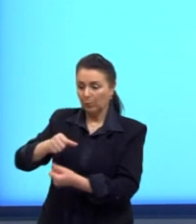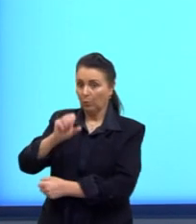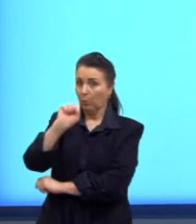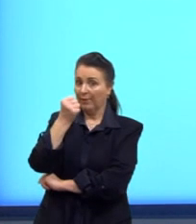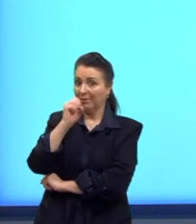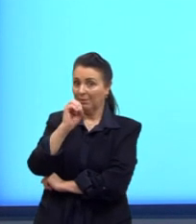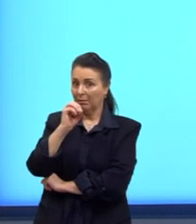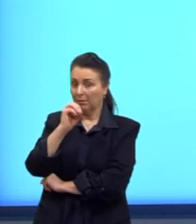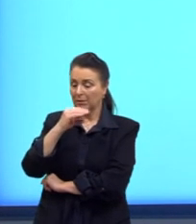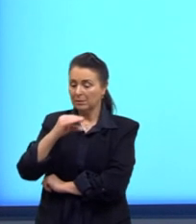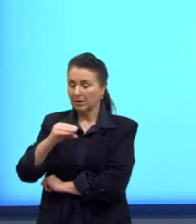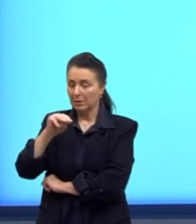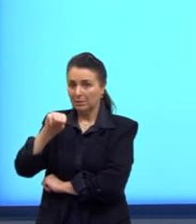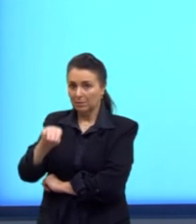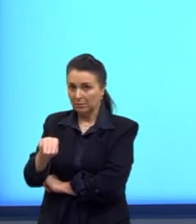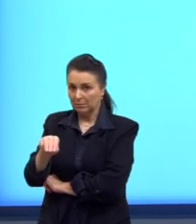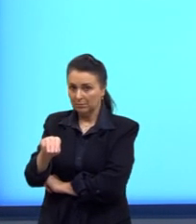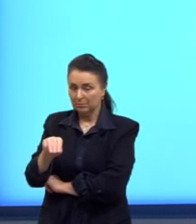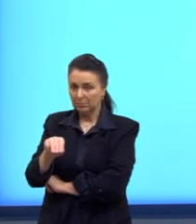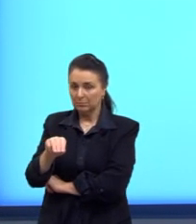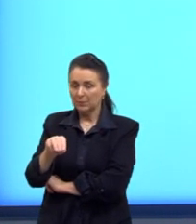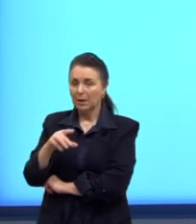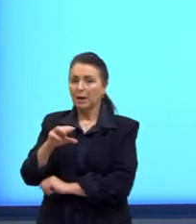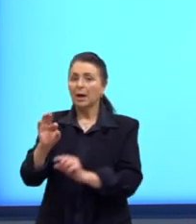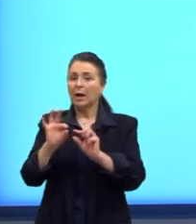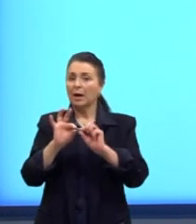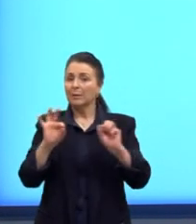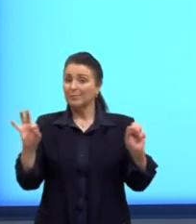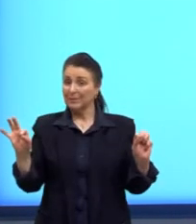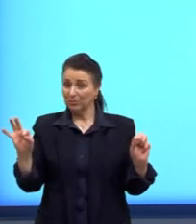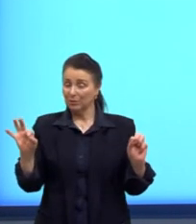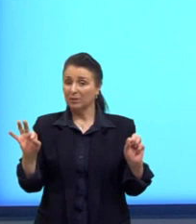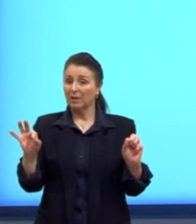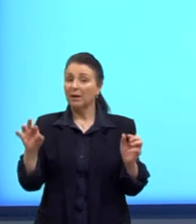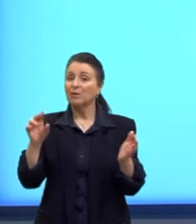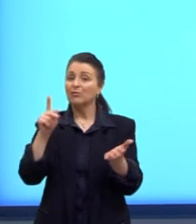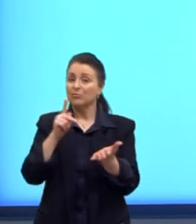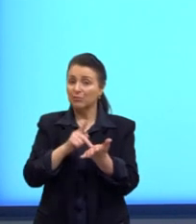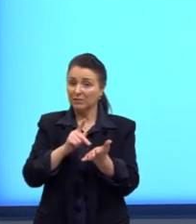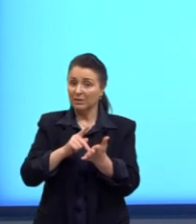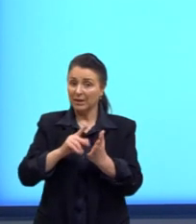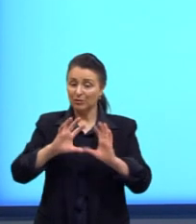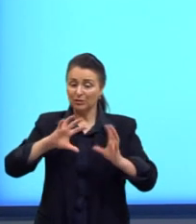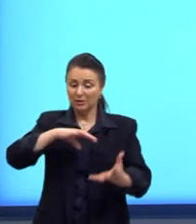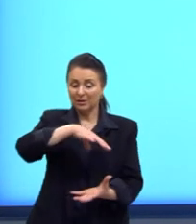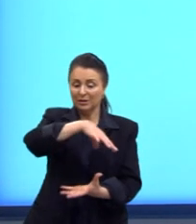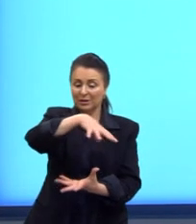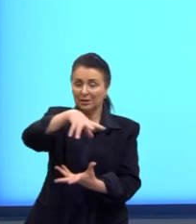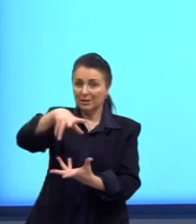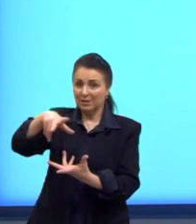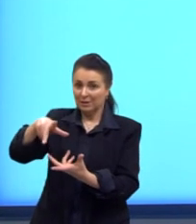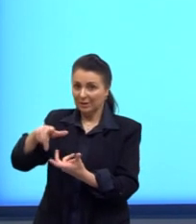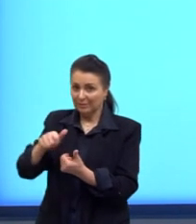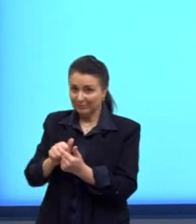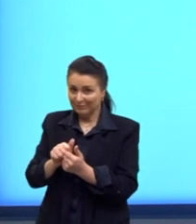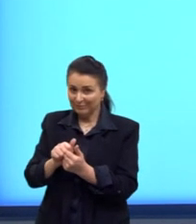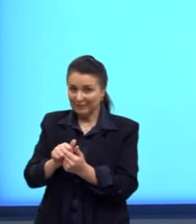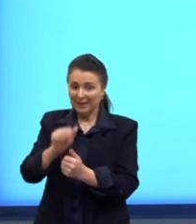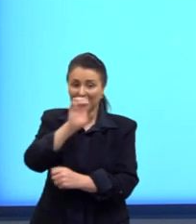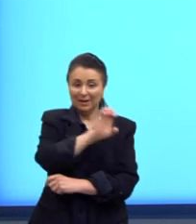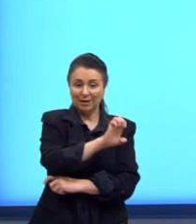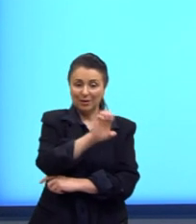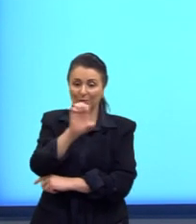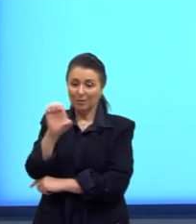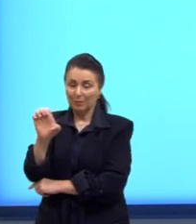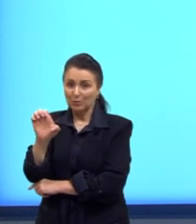Além disso, ele informa que a medida real da maior circunferência da Terra, a chamada, então, linha do Equador, é